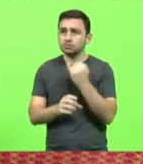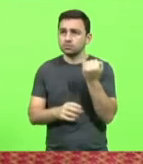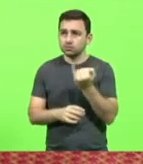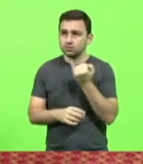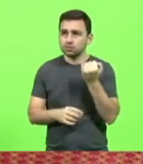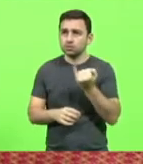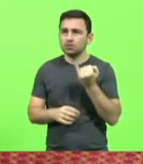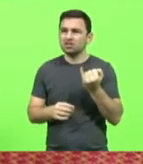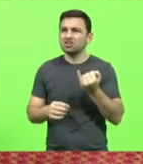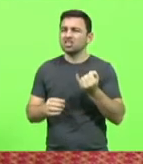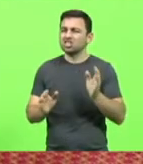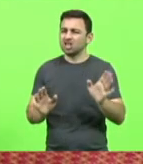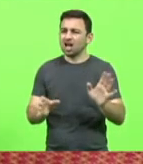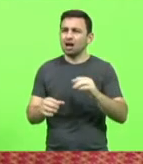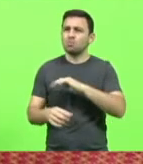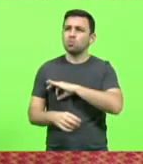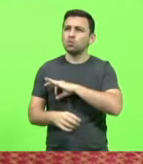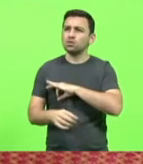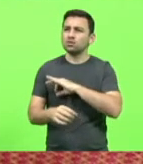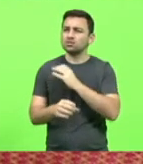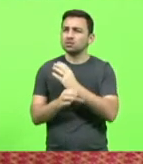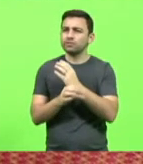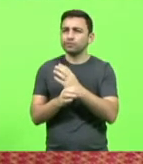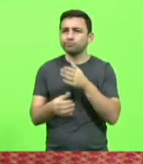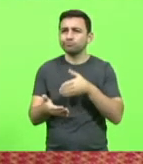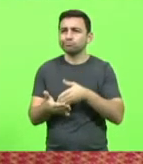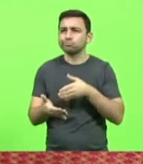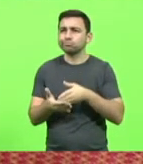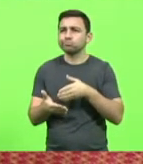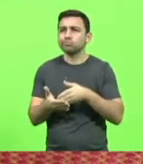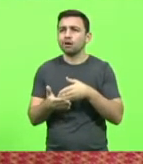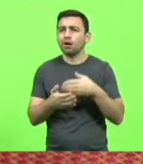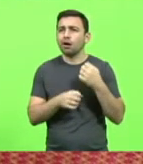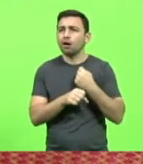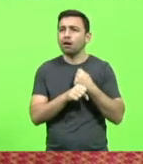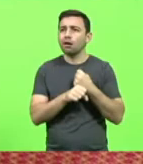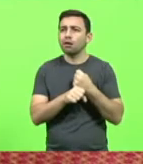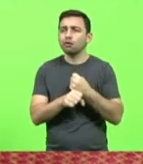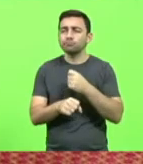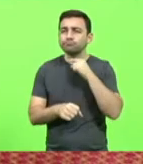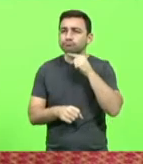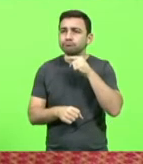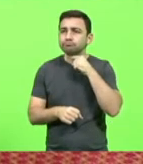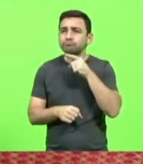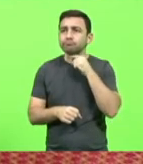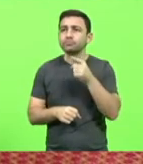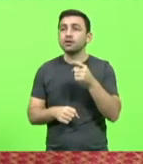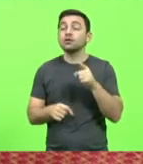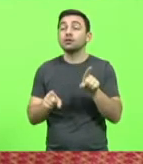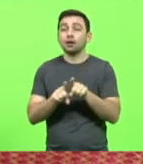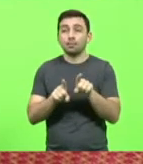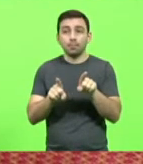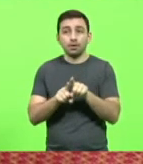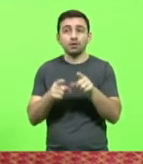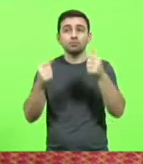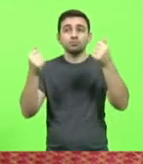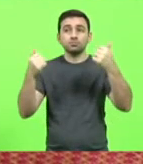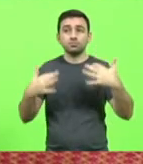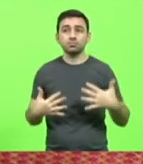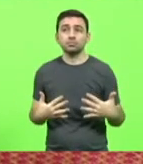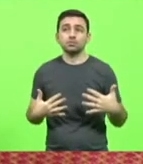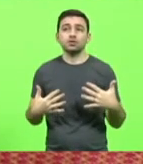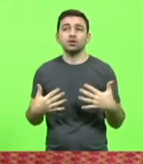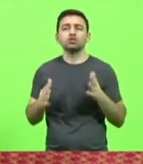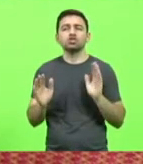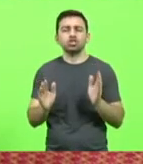emperrada já há algum tempo, há alguns anos, que tem que andar. E dizer também que já